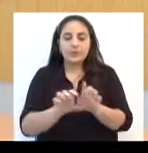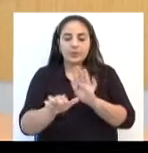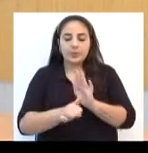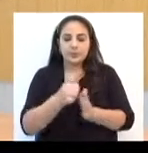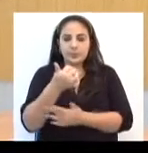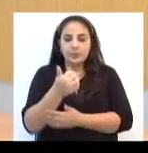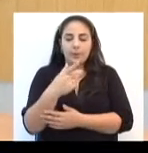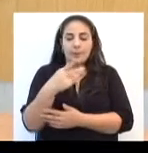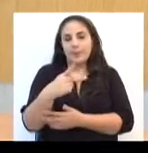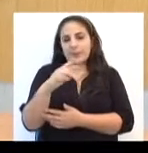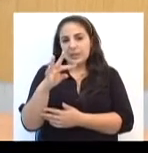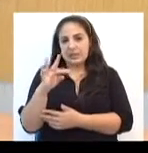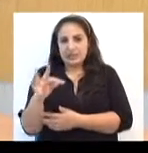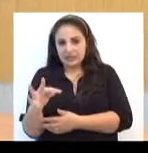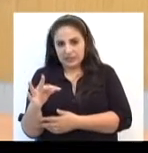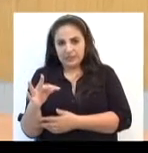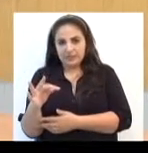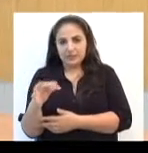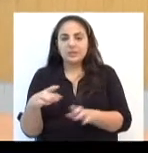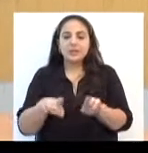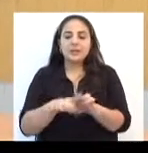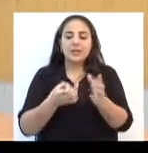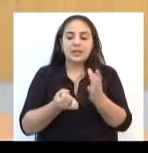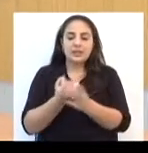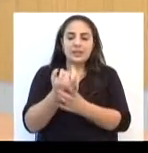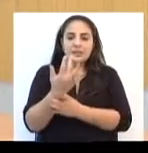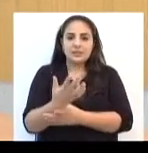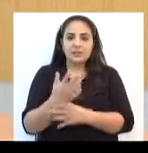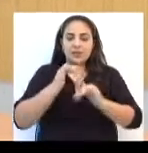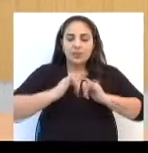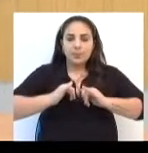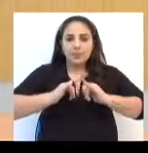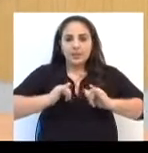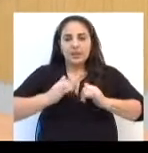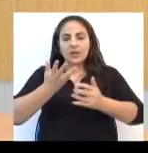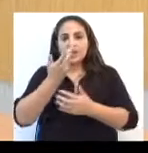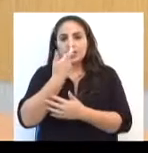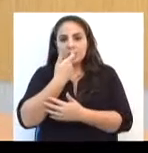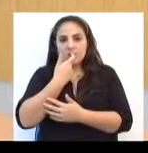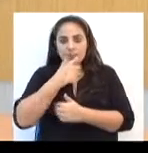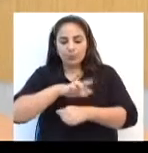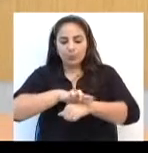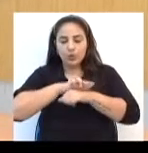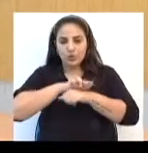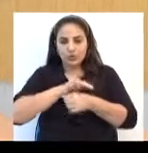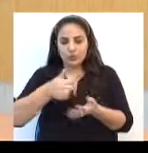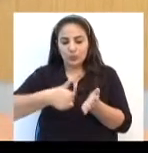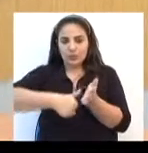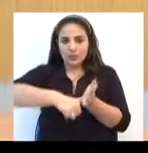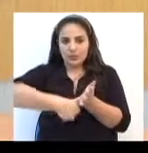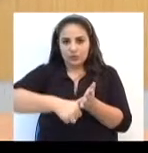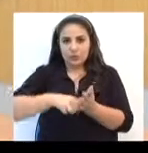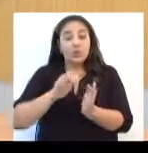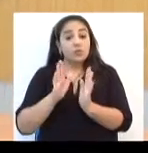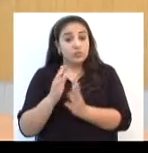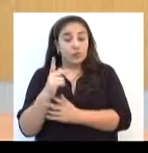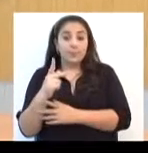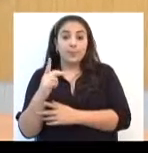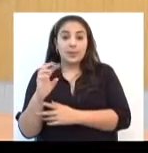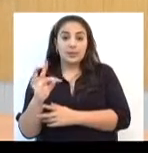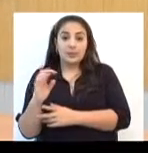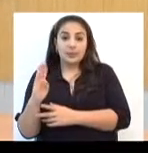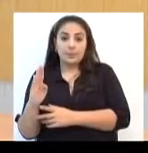Na primeira, o petista sugere a criação da campanha Criança Protegida com Identidade. Já o